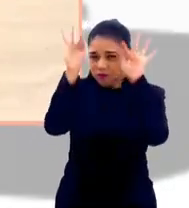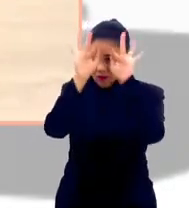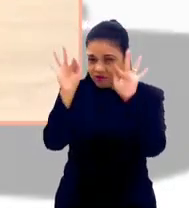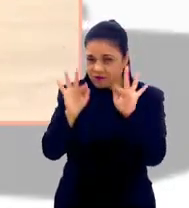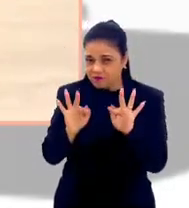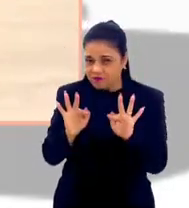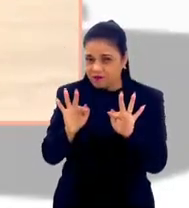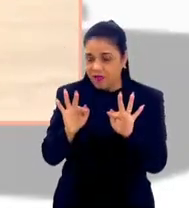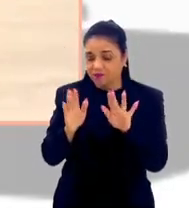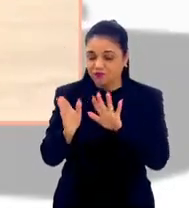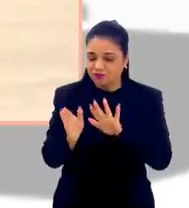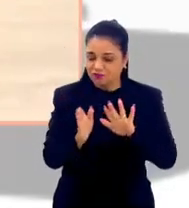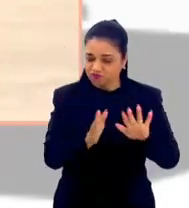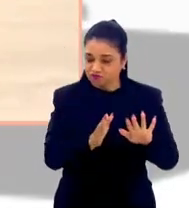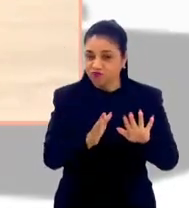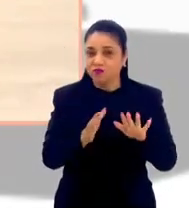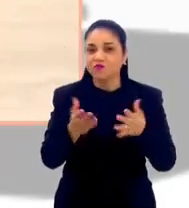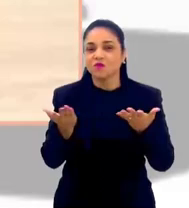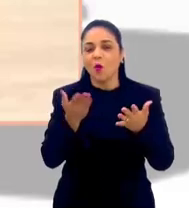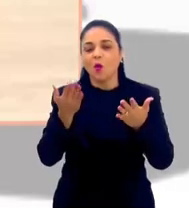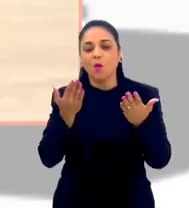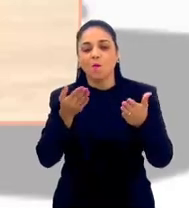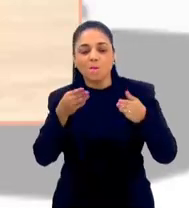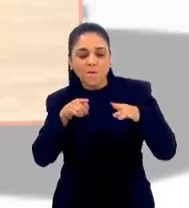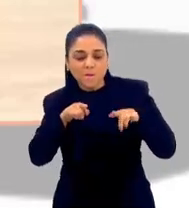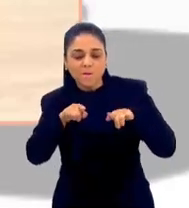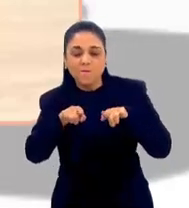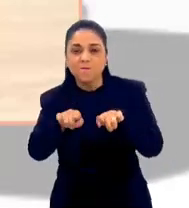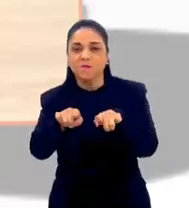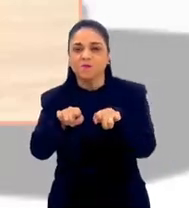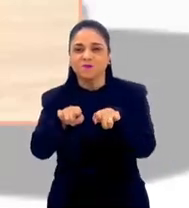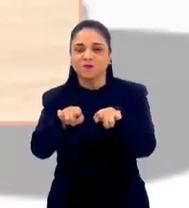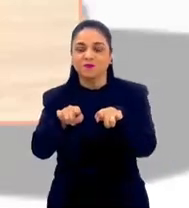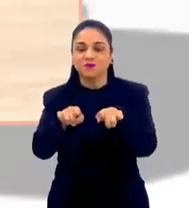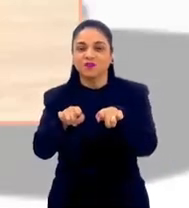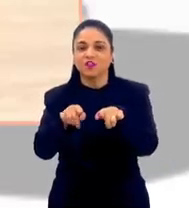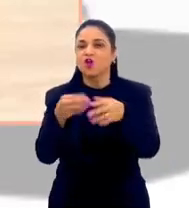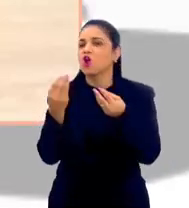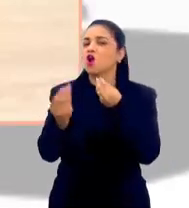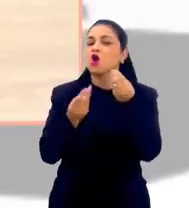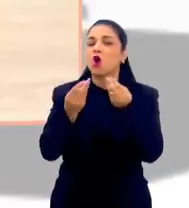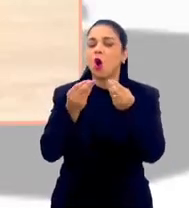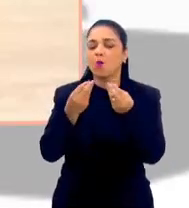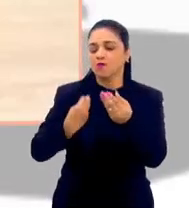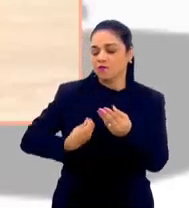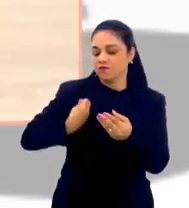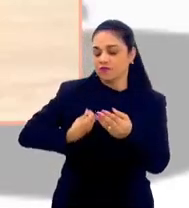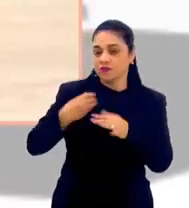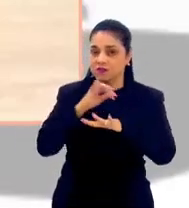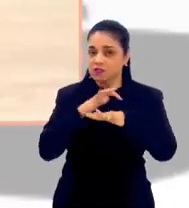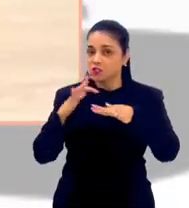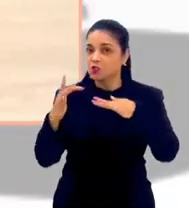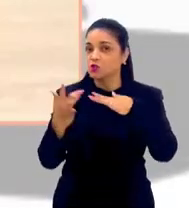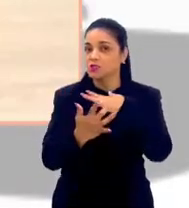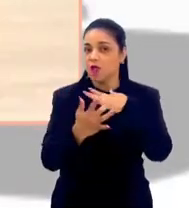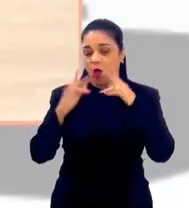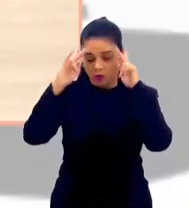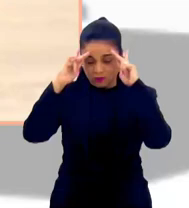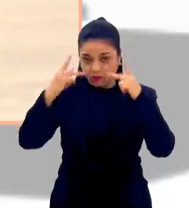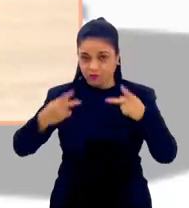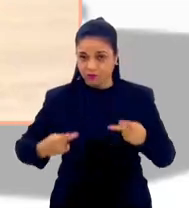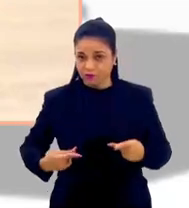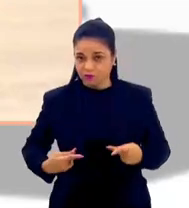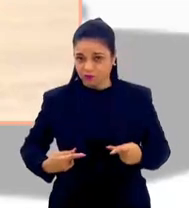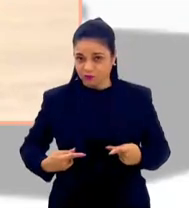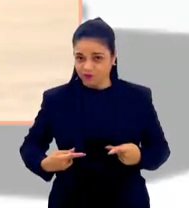esse assunto. Você pode fazer um paralelo de como é que está a vida da rede social, da vida do humano